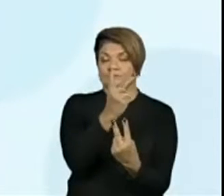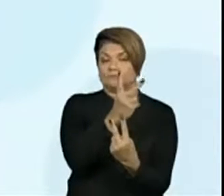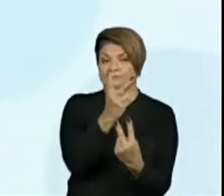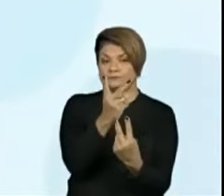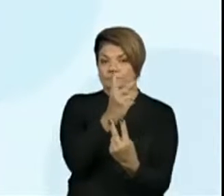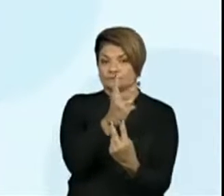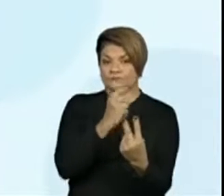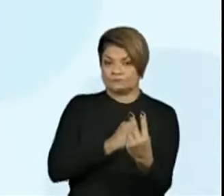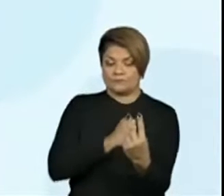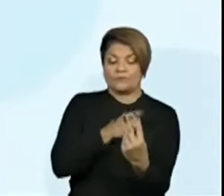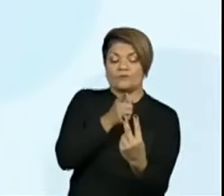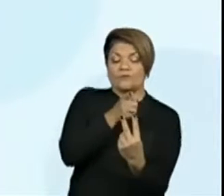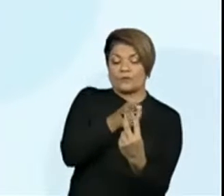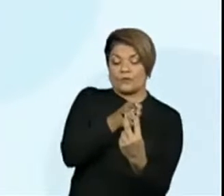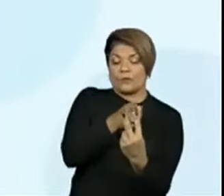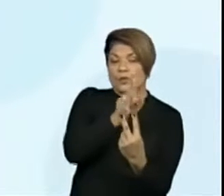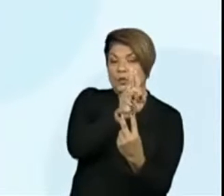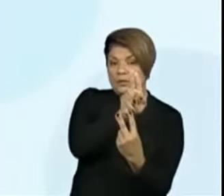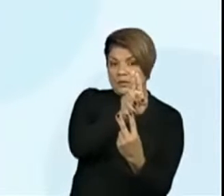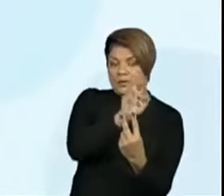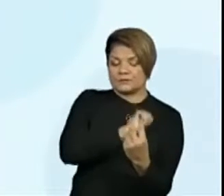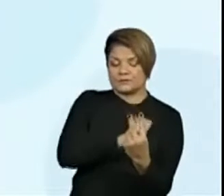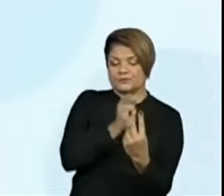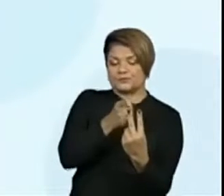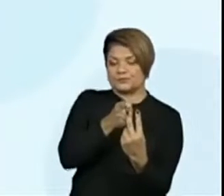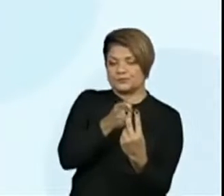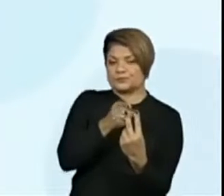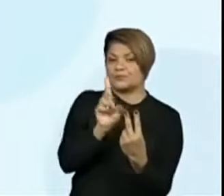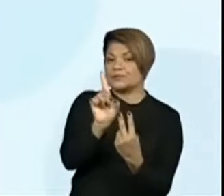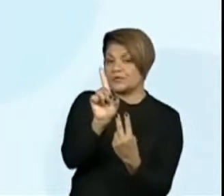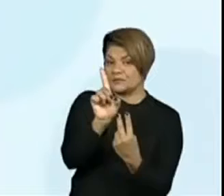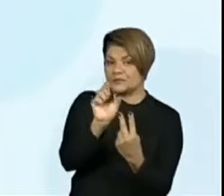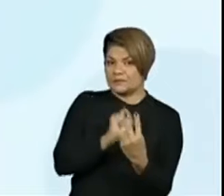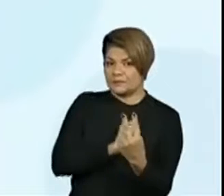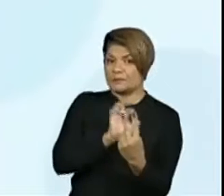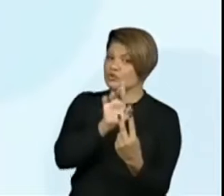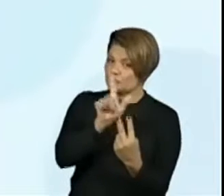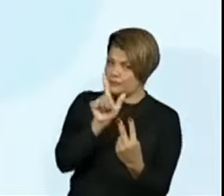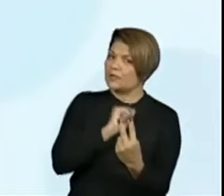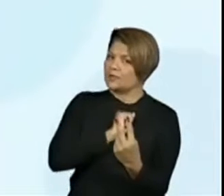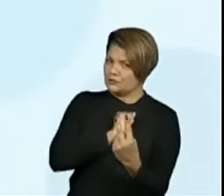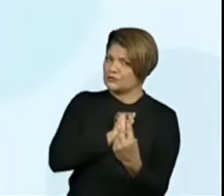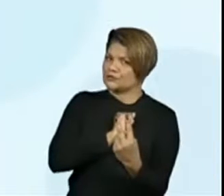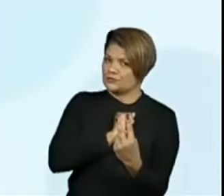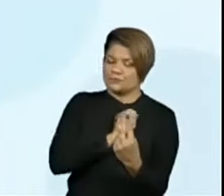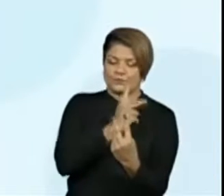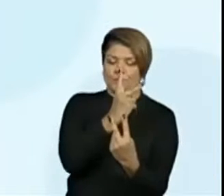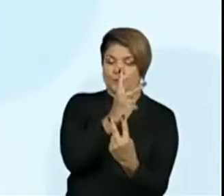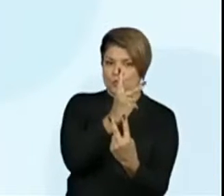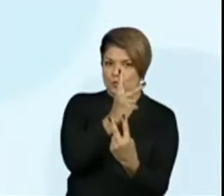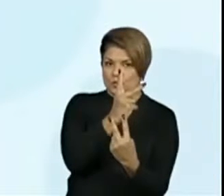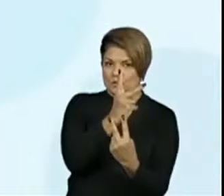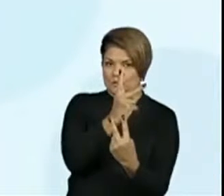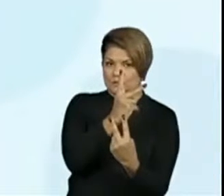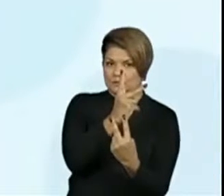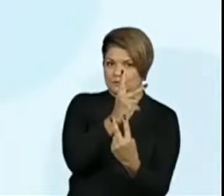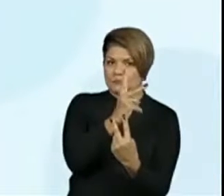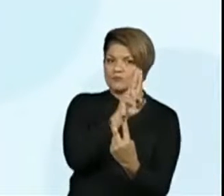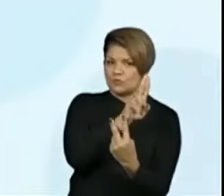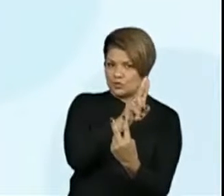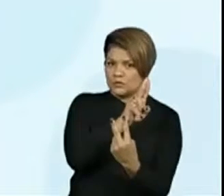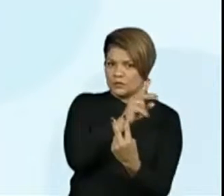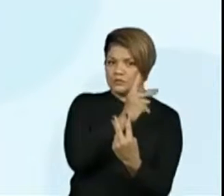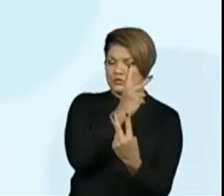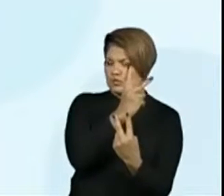estão em posições diferentes. Um está na unidade, que vale apenas dois, né, professora? Isso, esse aqui vale